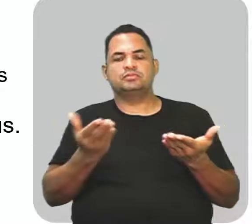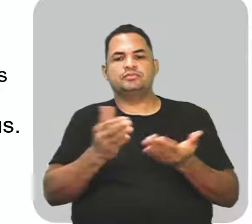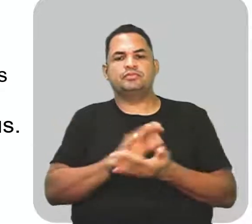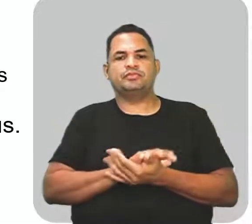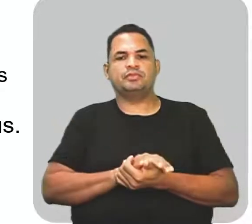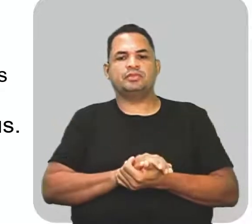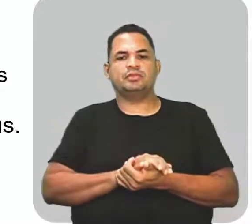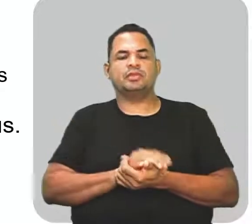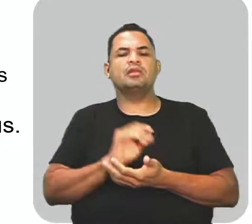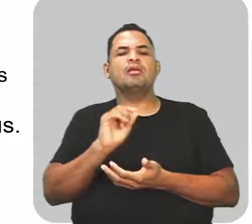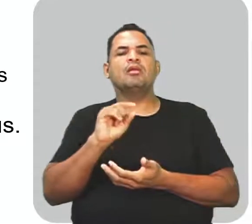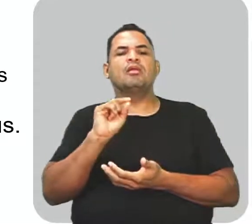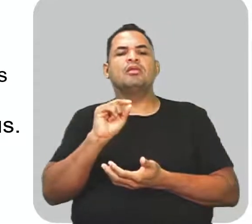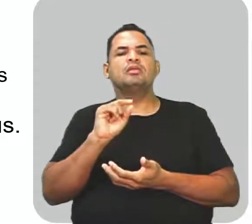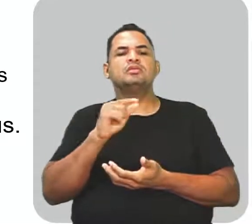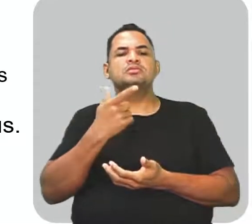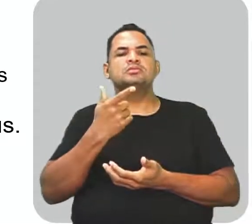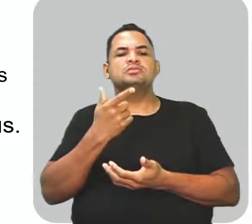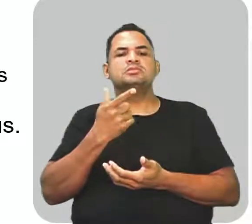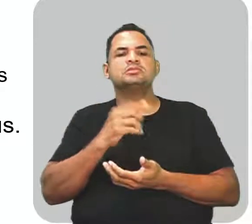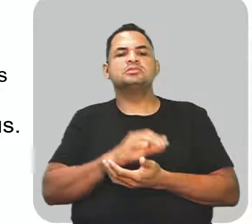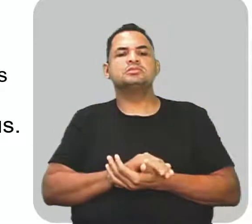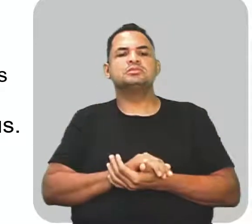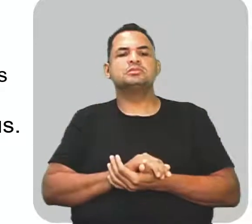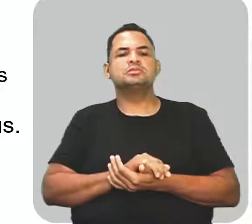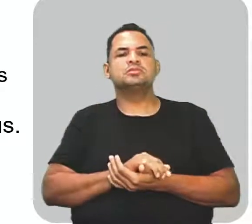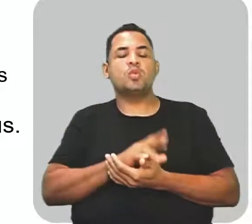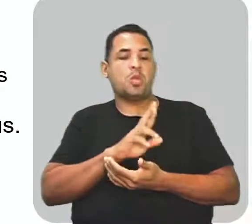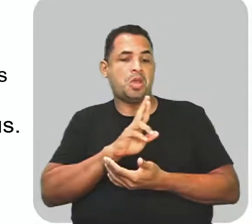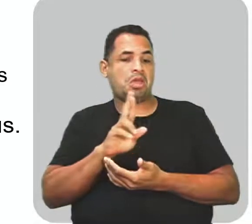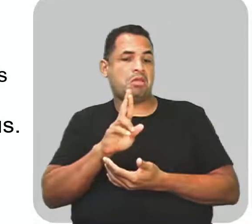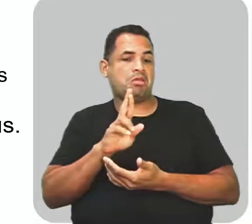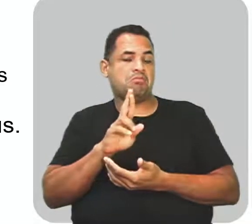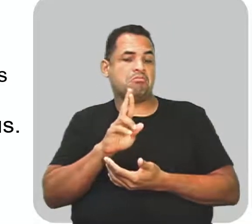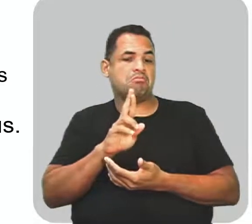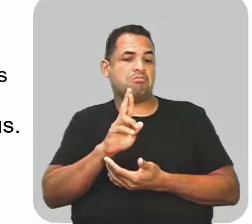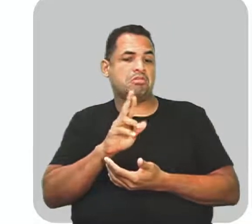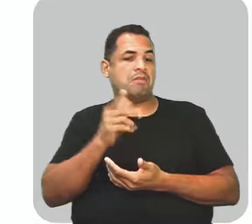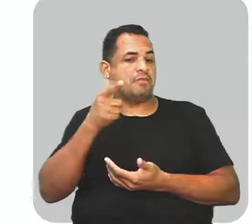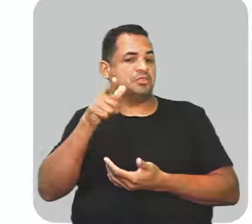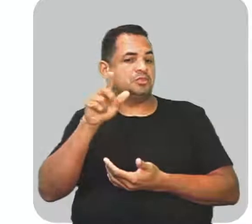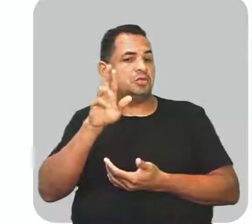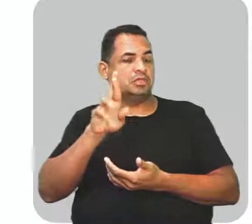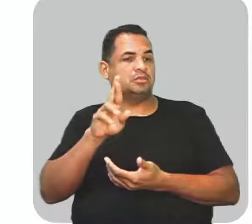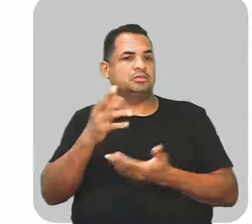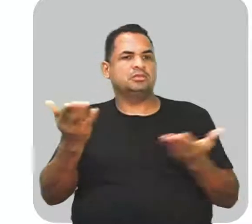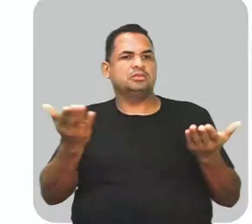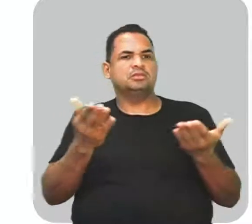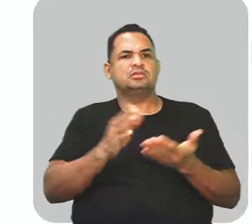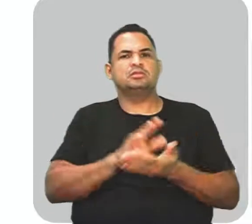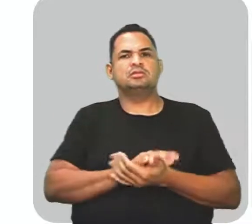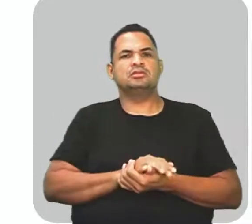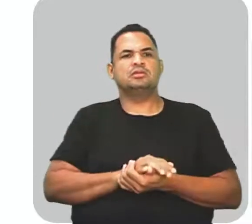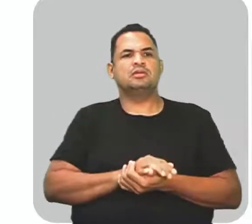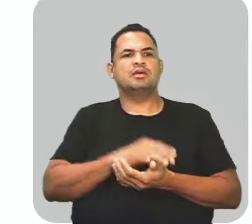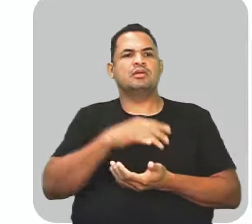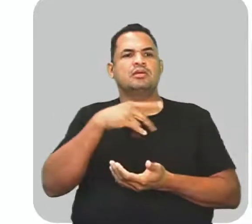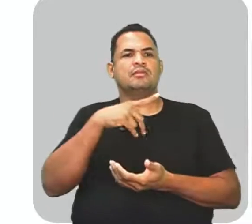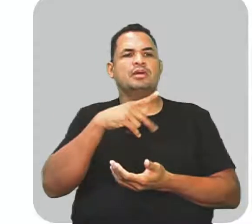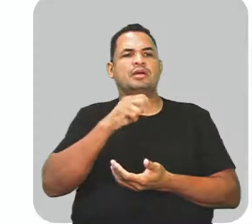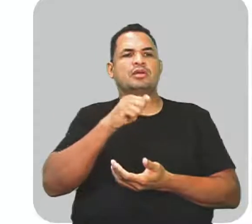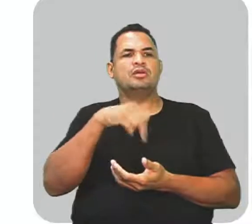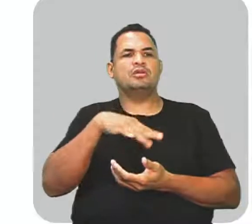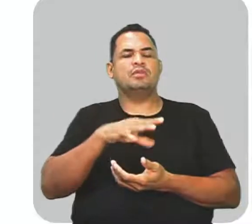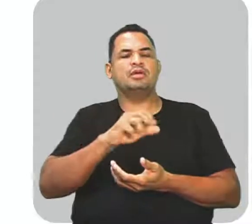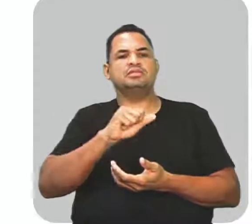o que mais sobressaiu aí, o R, né? Beleza? Então, a gente vai para a paranomásia.